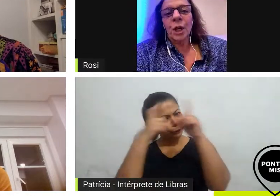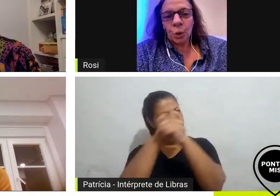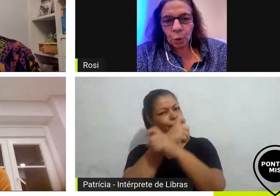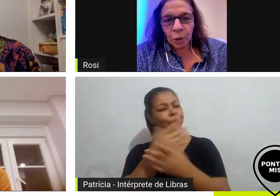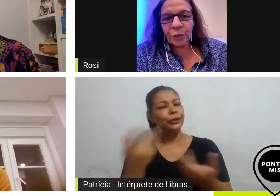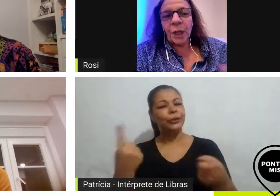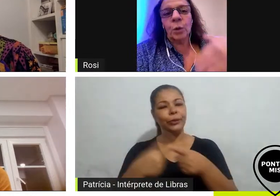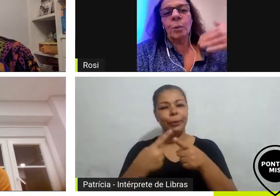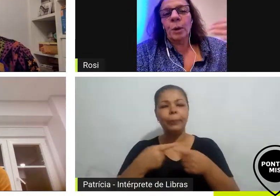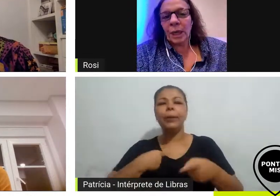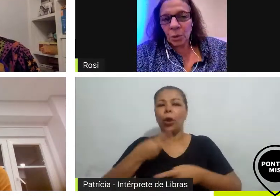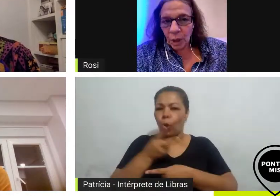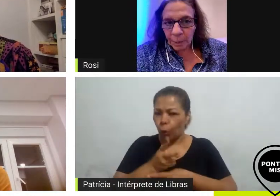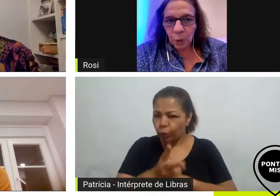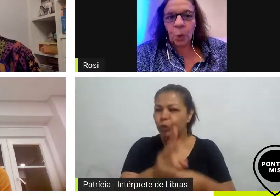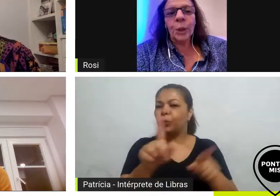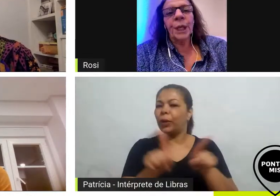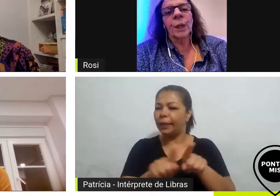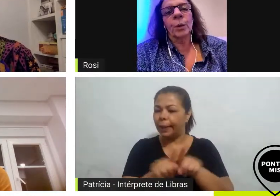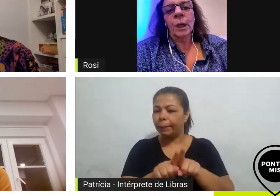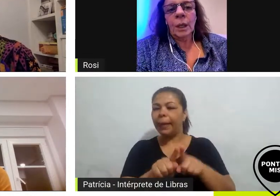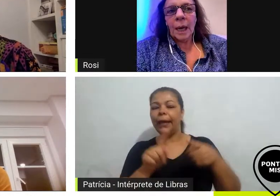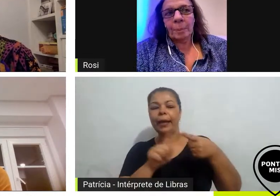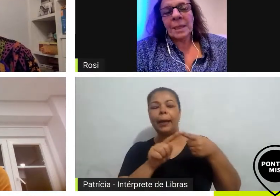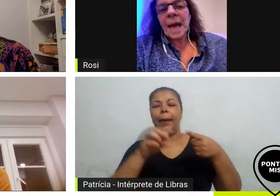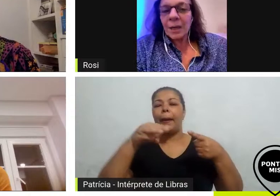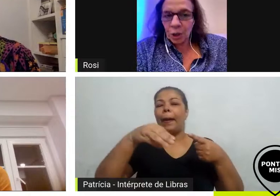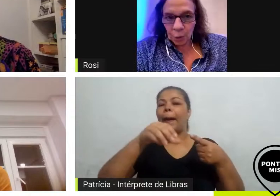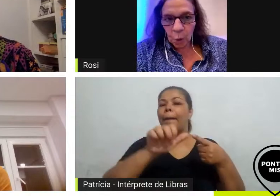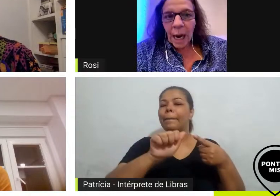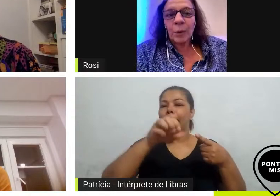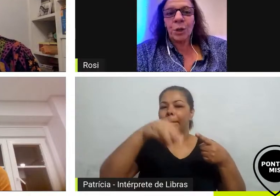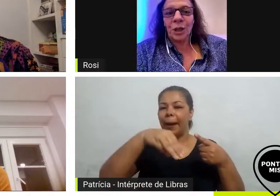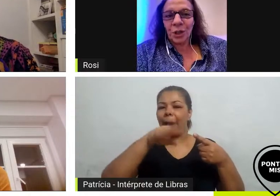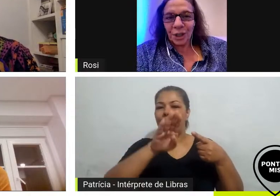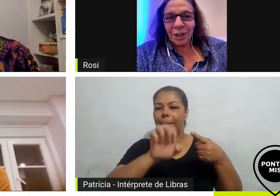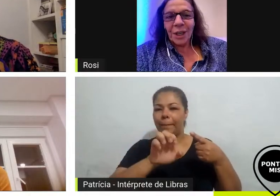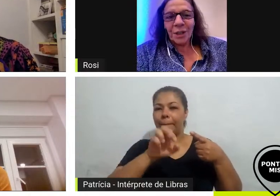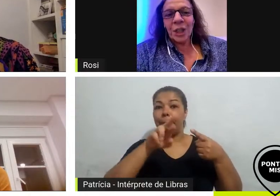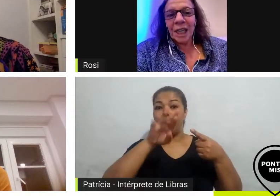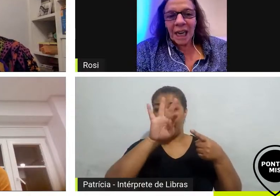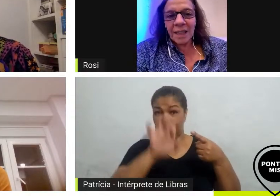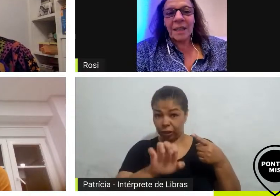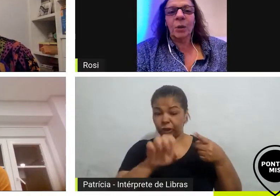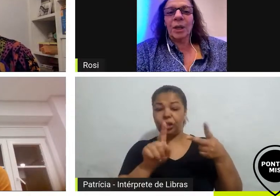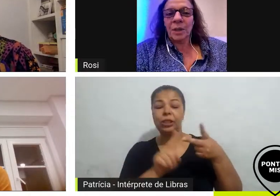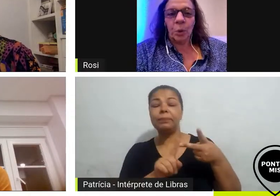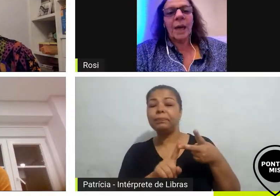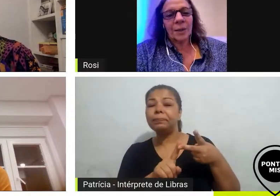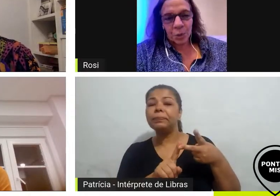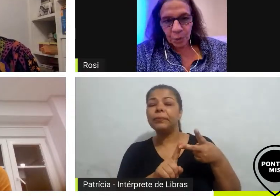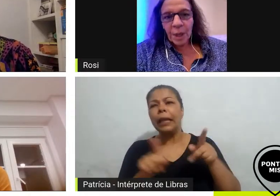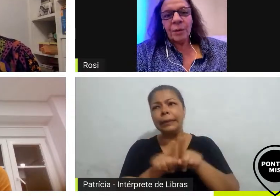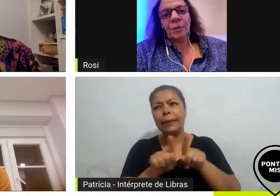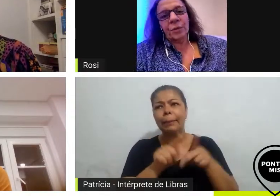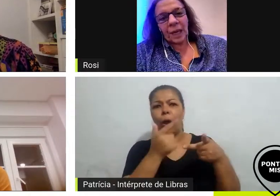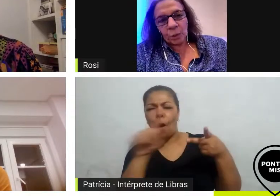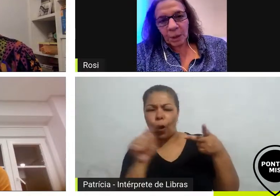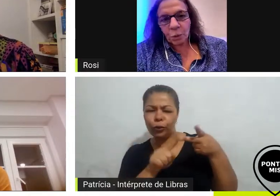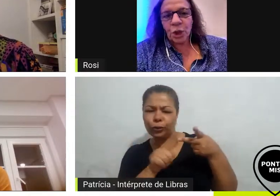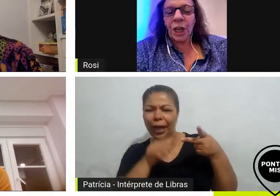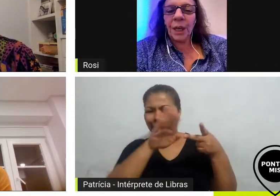Mamberti o Dr. Vitor o meu relacionamento com o Nino apesar de ter trocado de criança não ter sido o Cássio